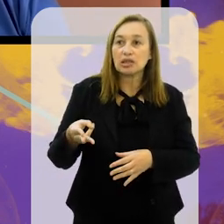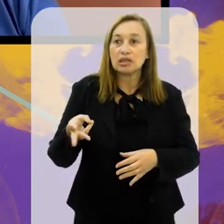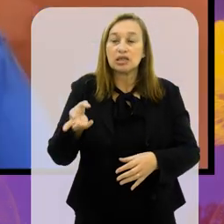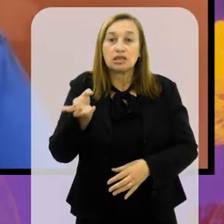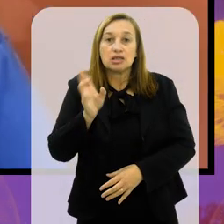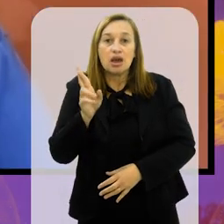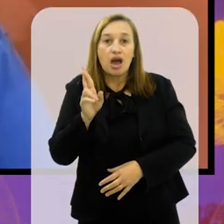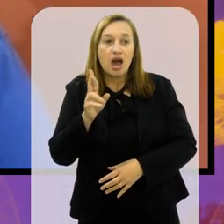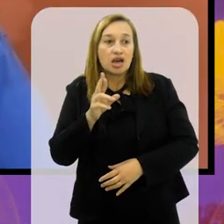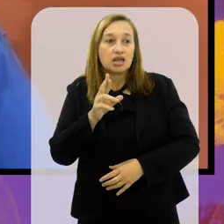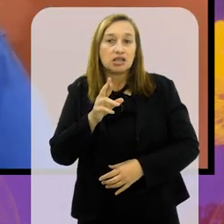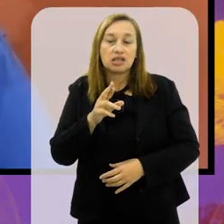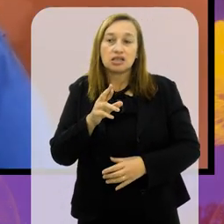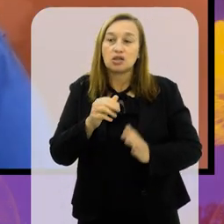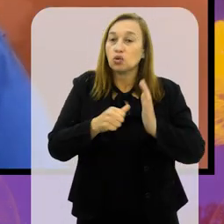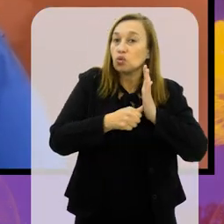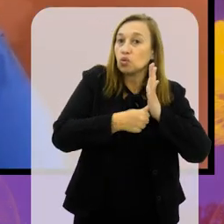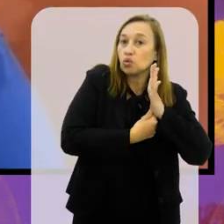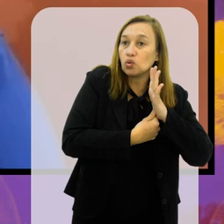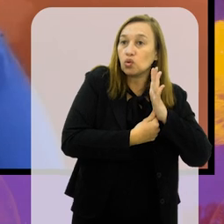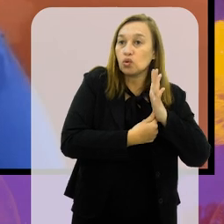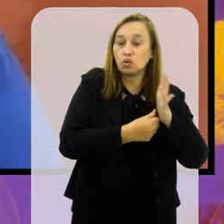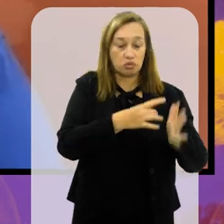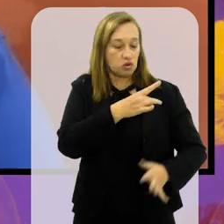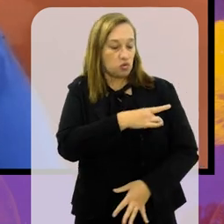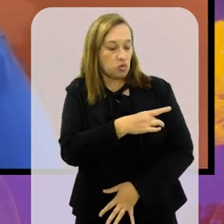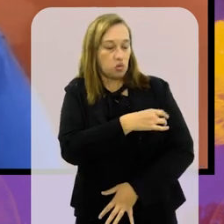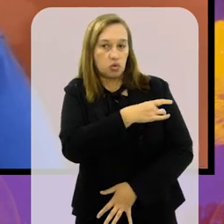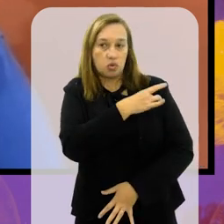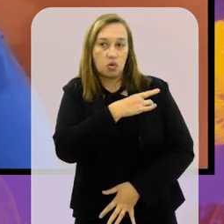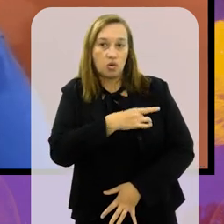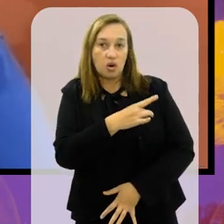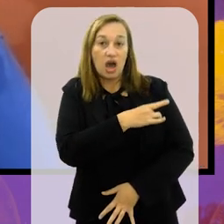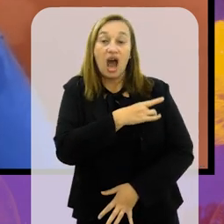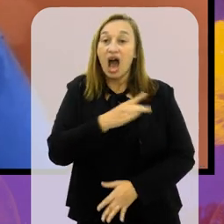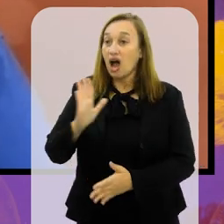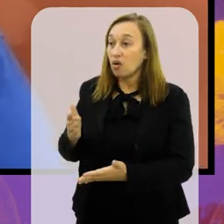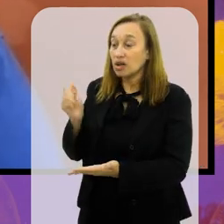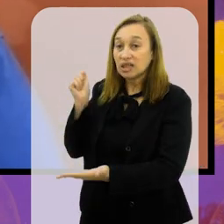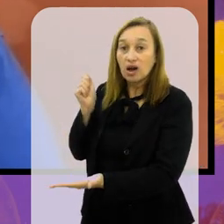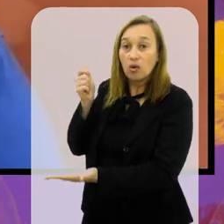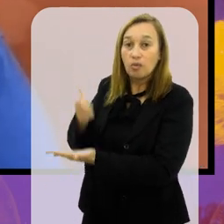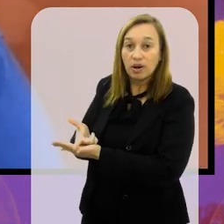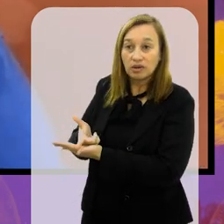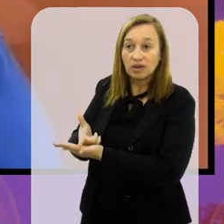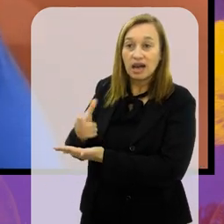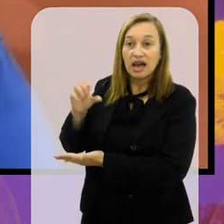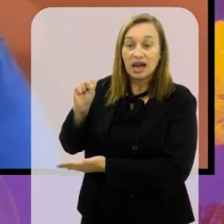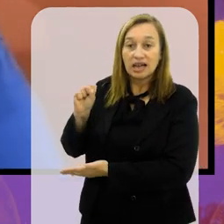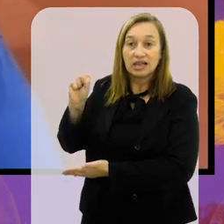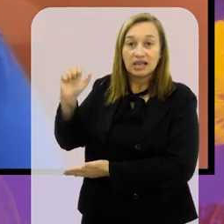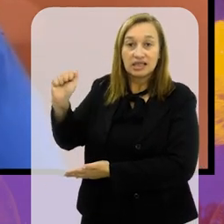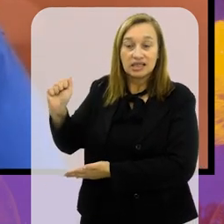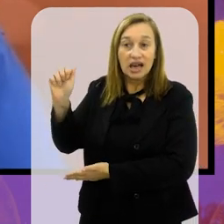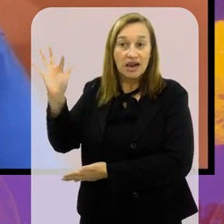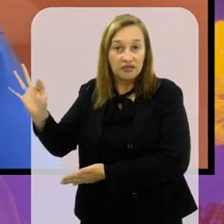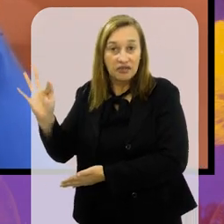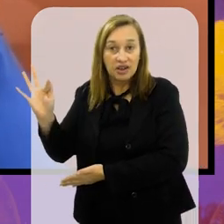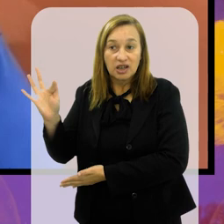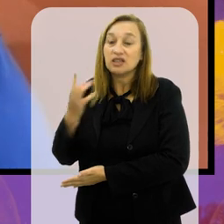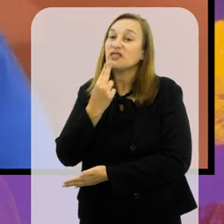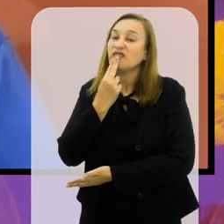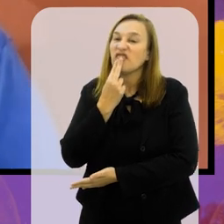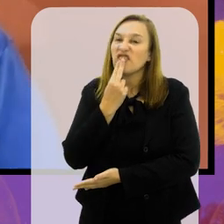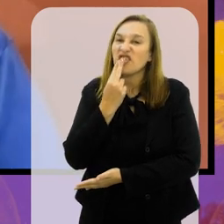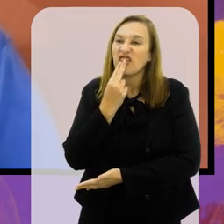Cruzeiro. E, então, ele está comprando a SAF do Ronaldo por 600 milhões. Ele